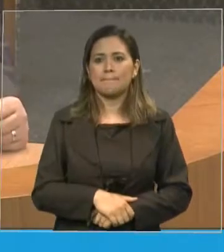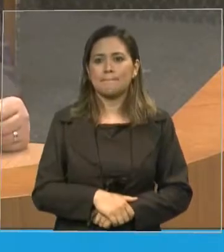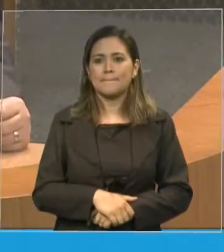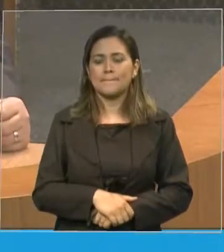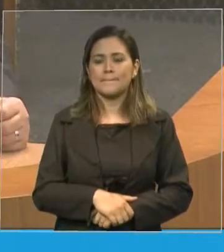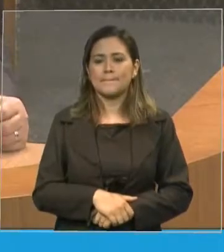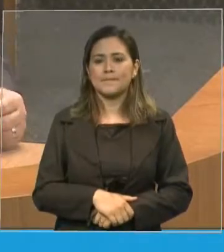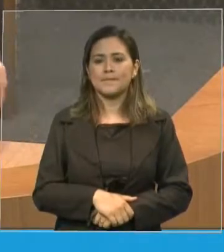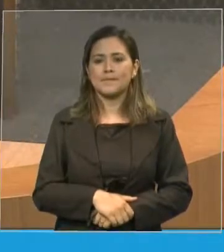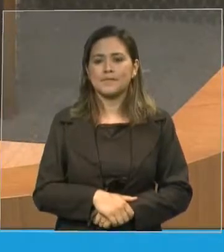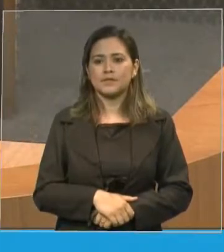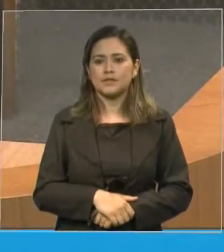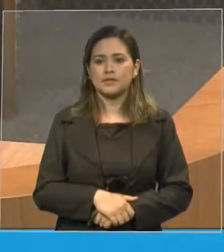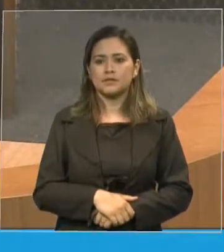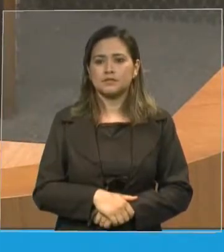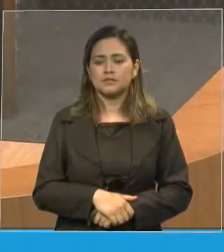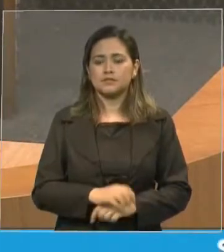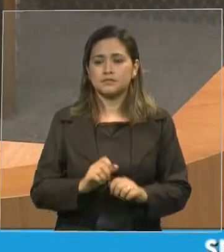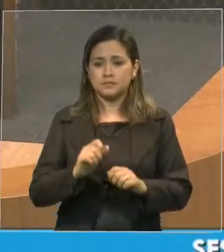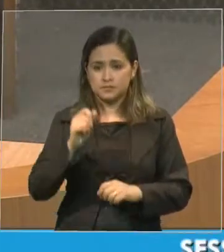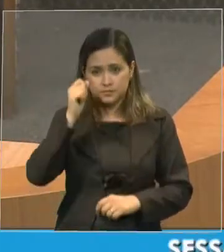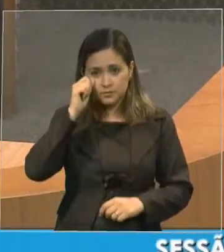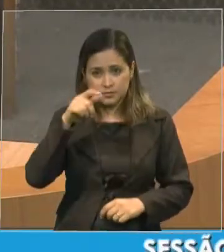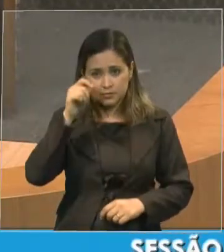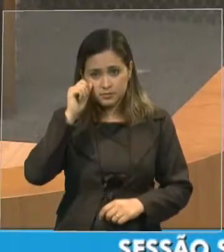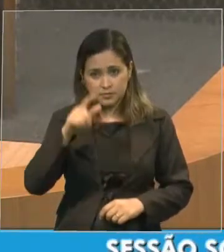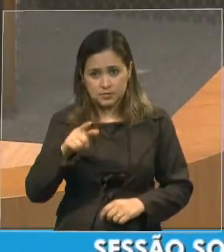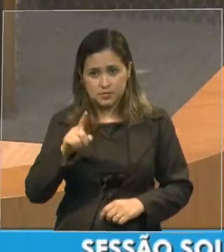ela é o maior fenômeno